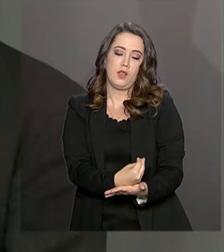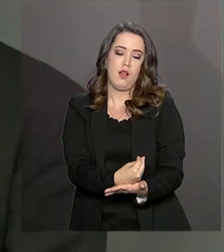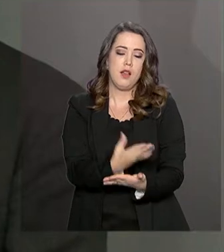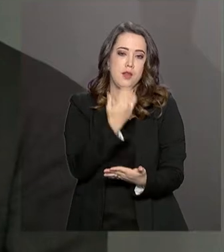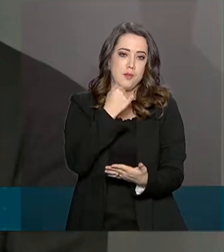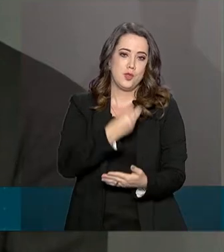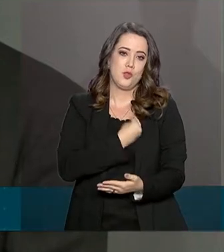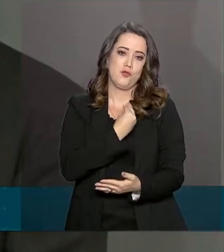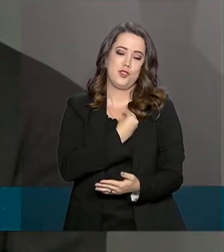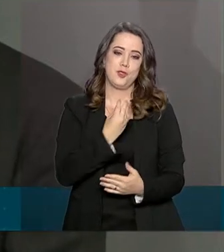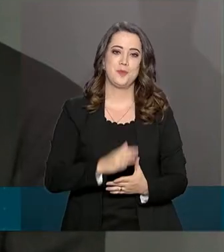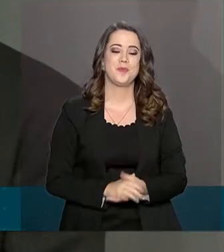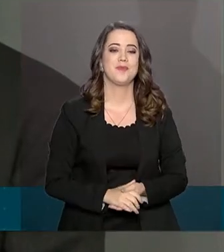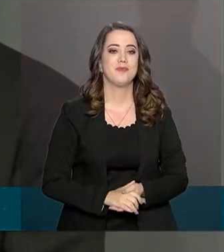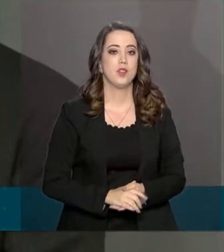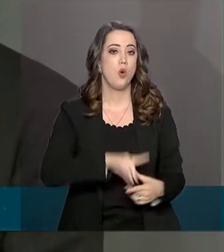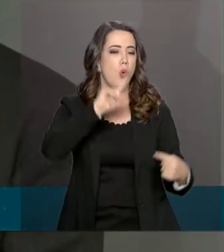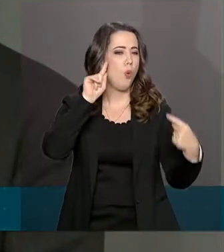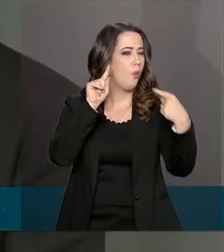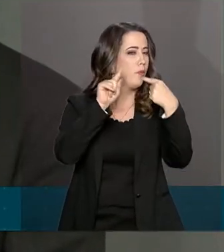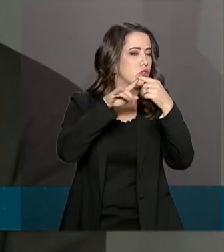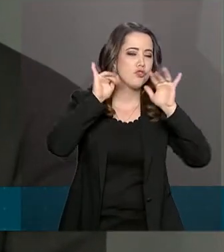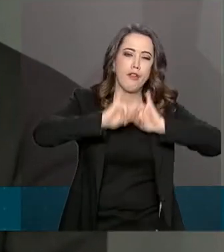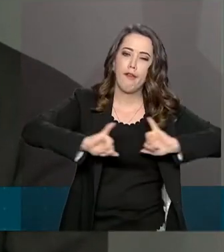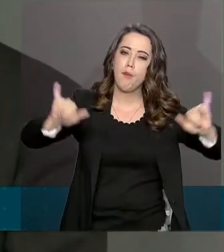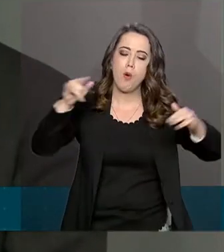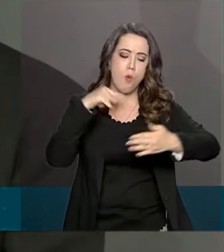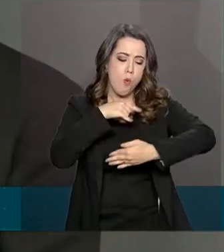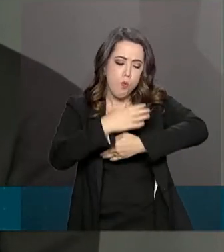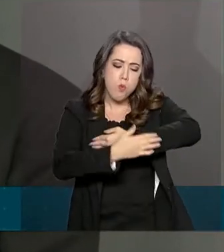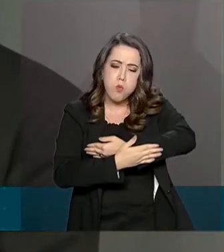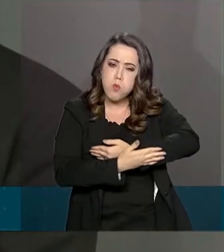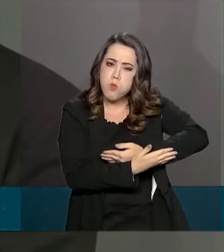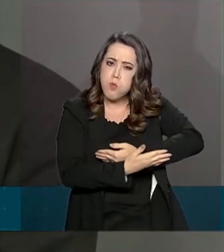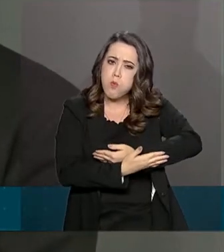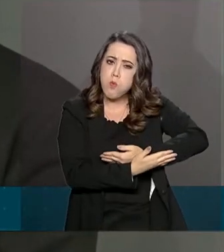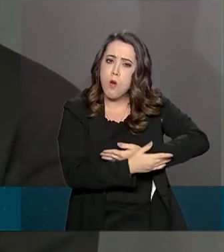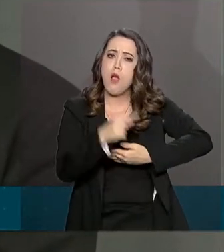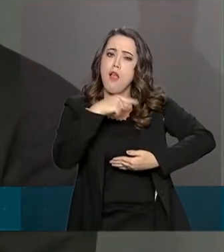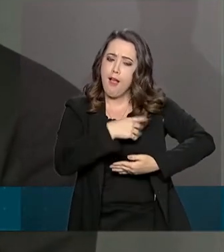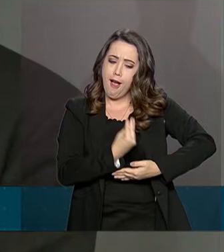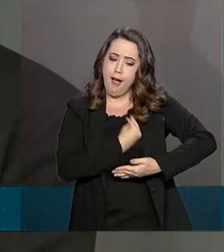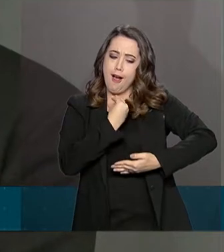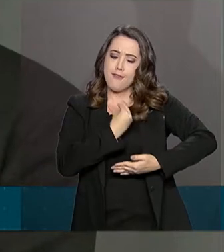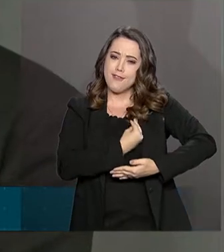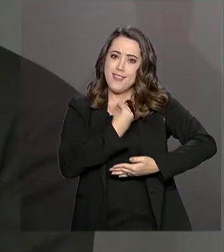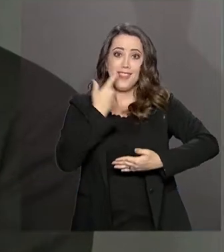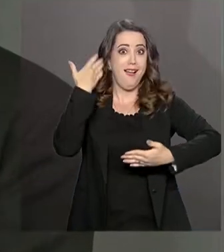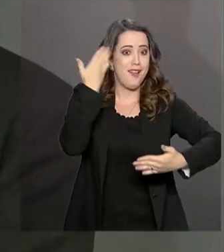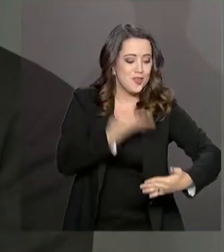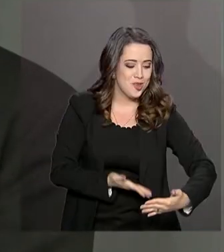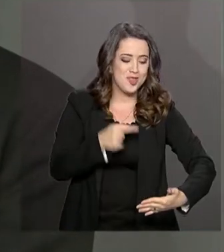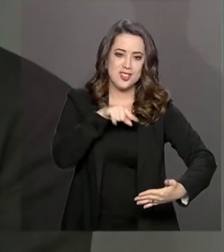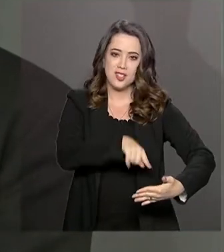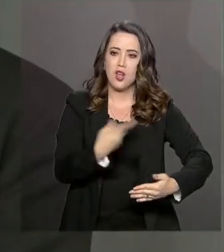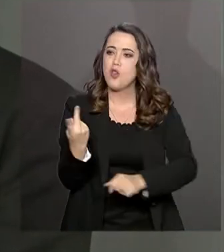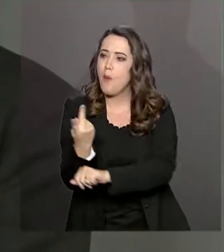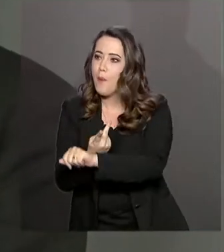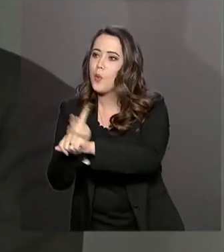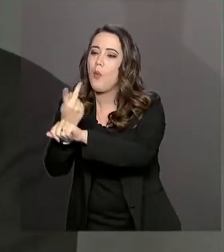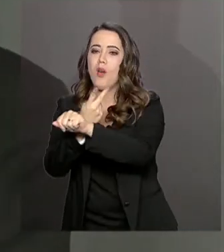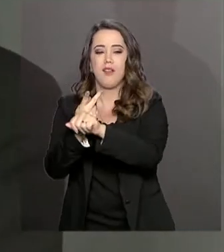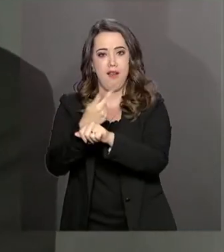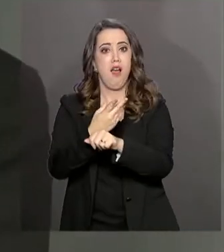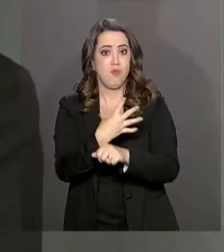direcionadas para os bebês. Eles são a vida pulsando na nossa frente e nós vamos atrás da vida.